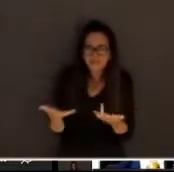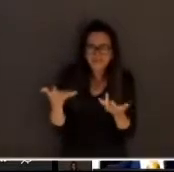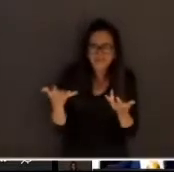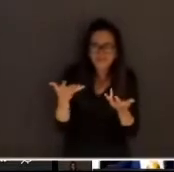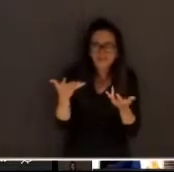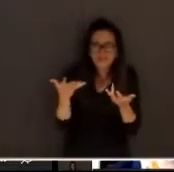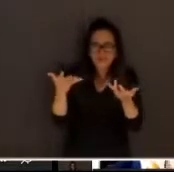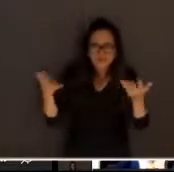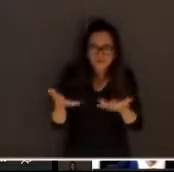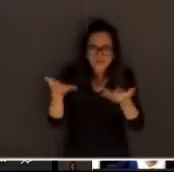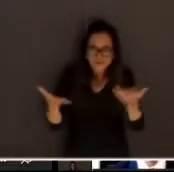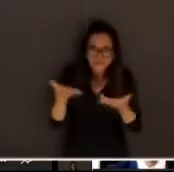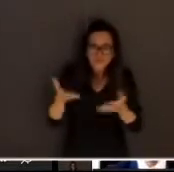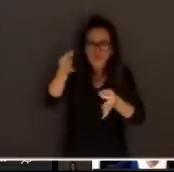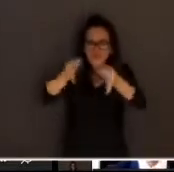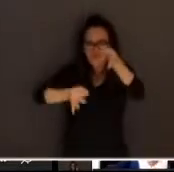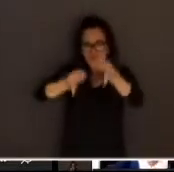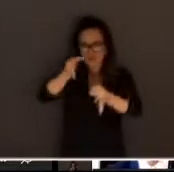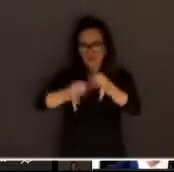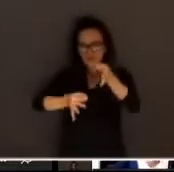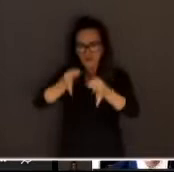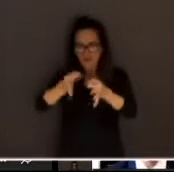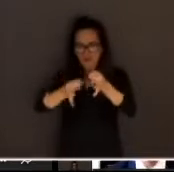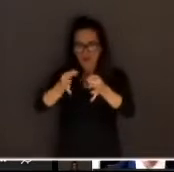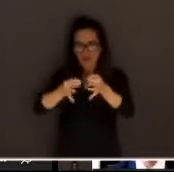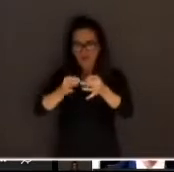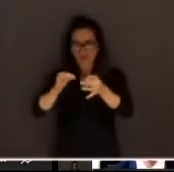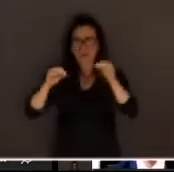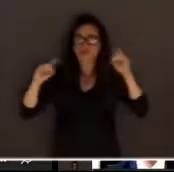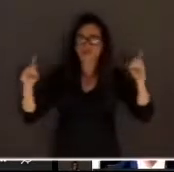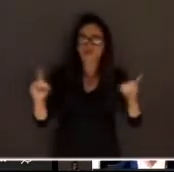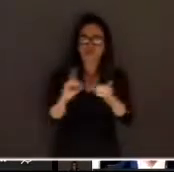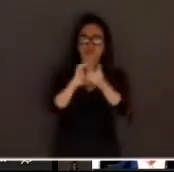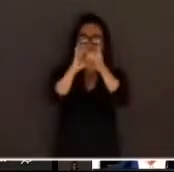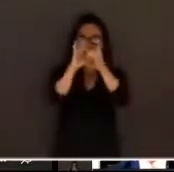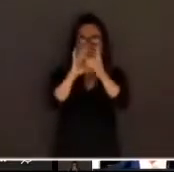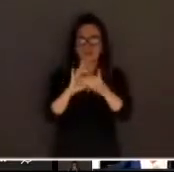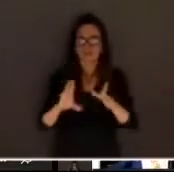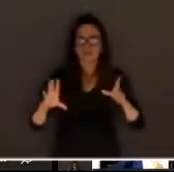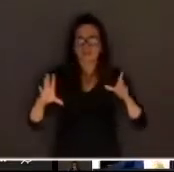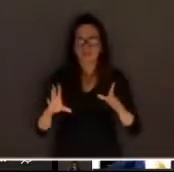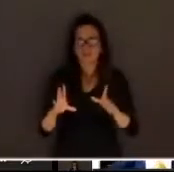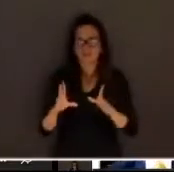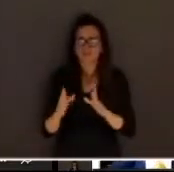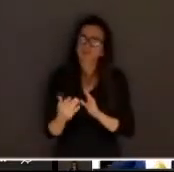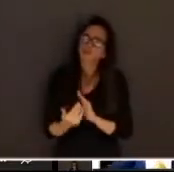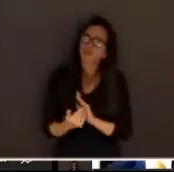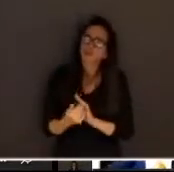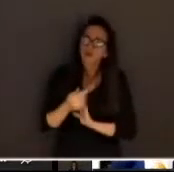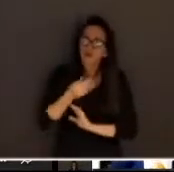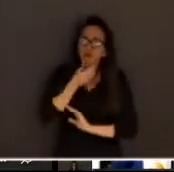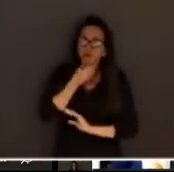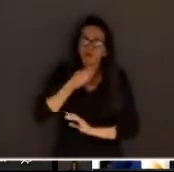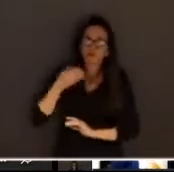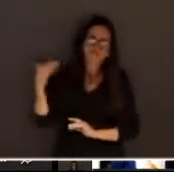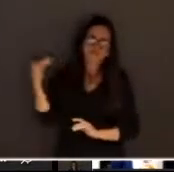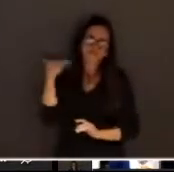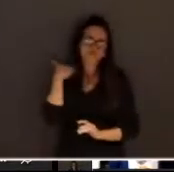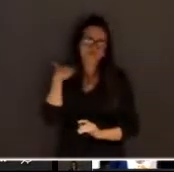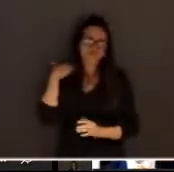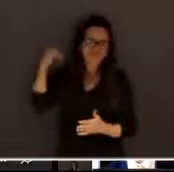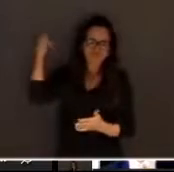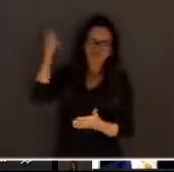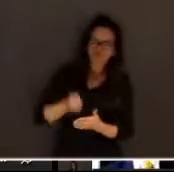é a justiça que tem o selo da democracia. O antigo juiz, presidente do século